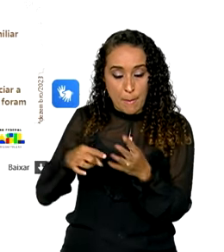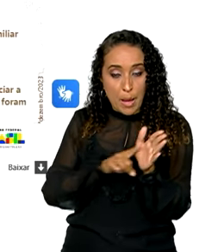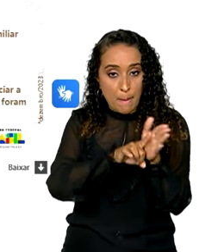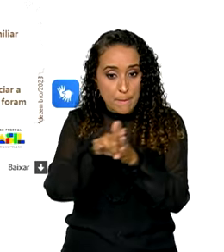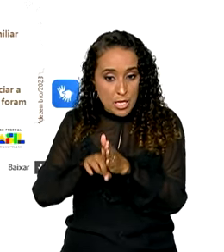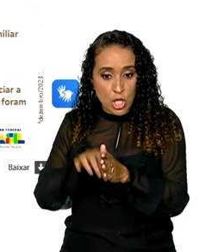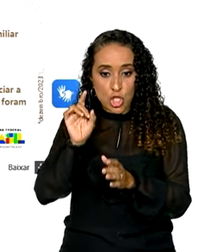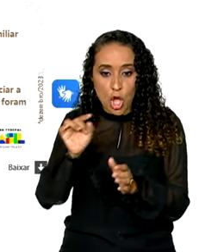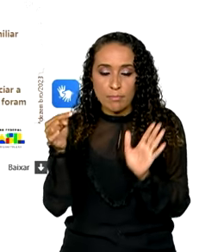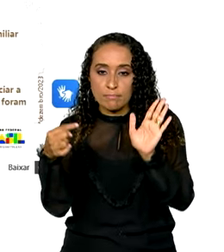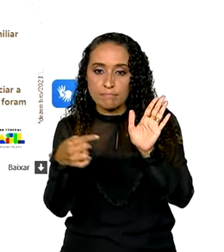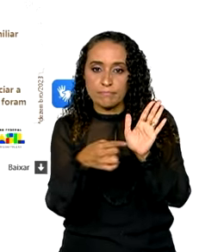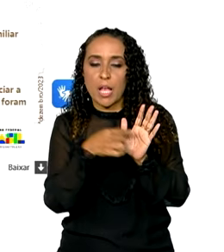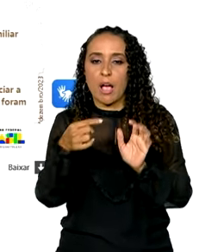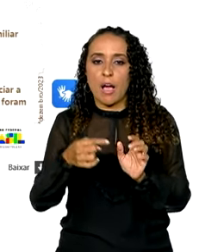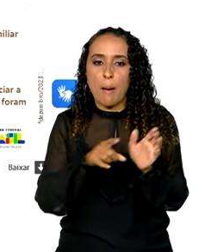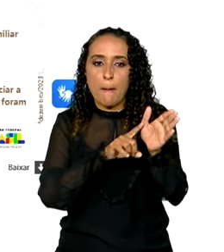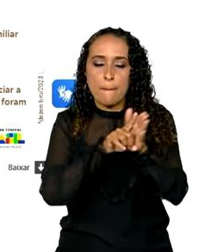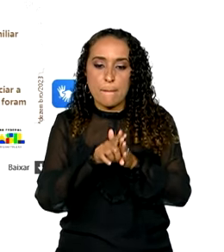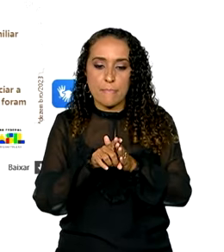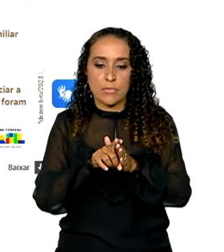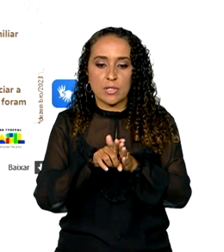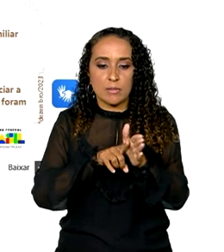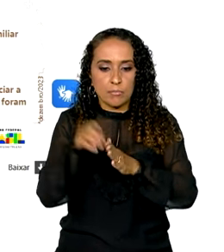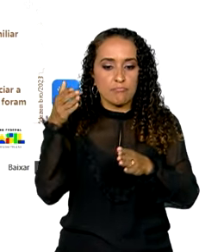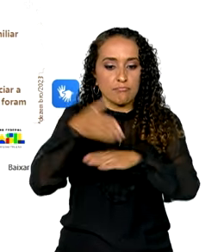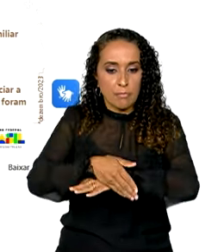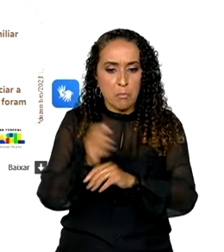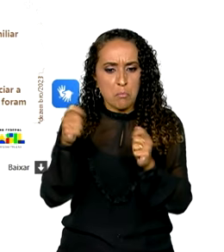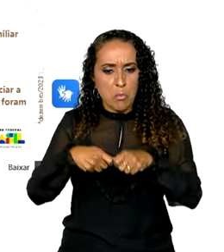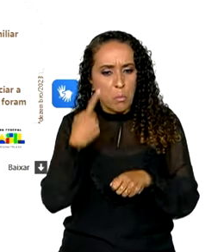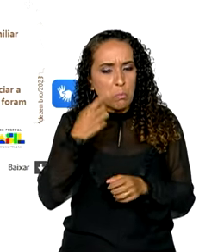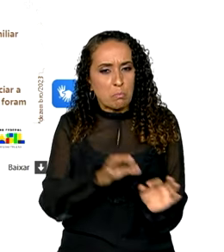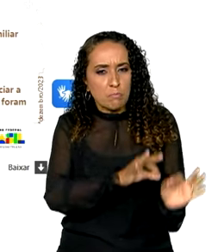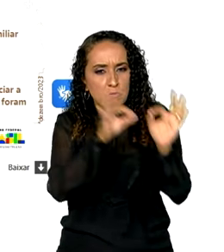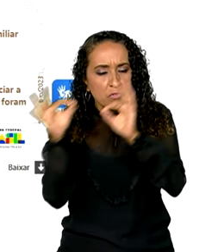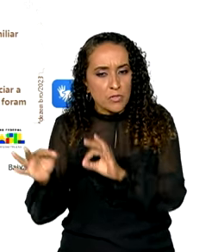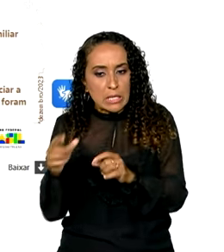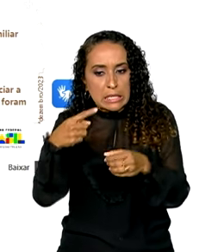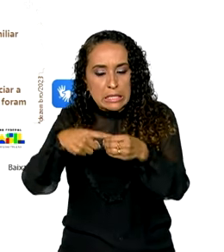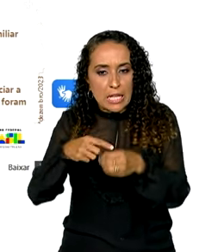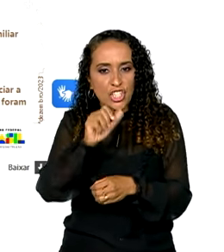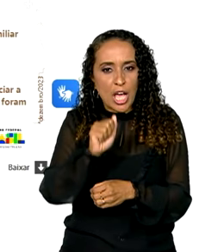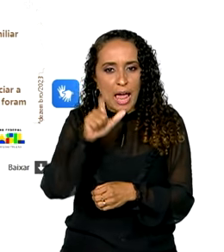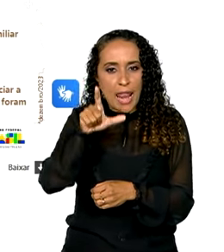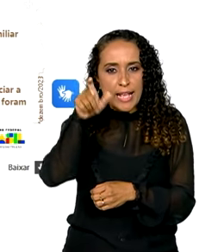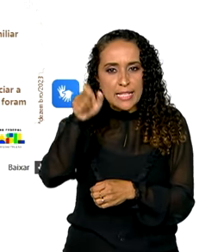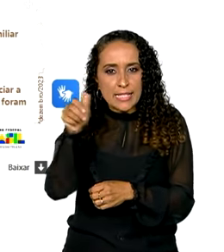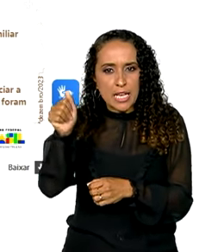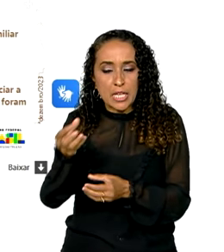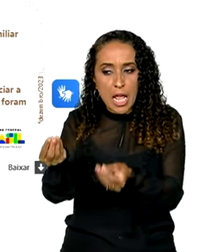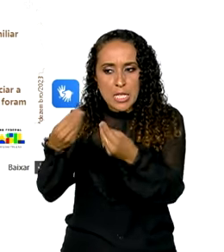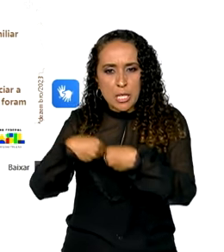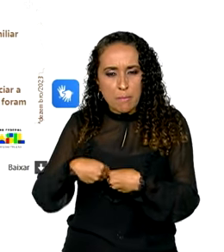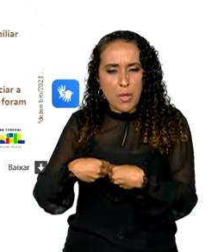critérios de pesquisa, basta clicar em Buscar. Aqui, por exemplo, podemos ver que a cidade de Alexânia de Goiás recebeu quase